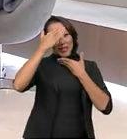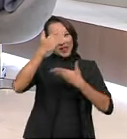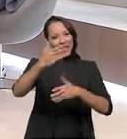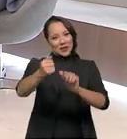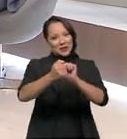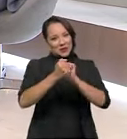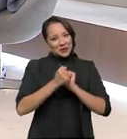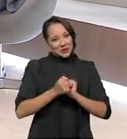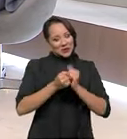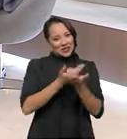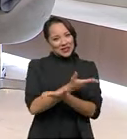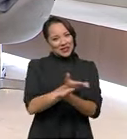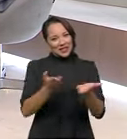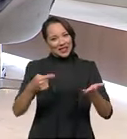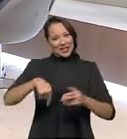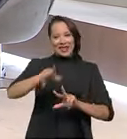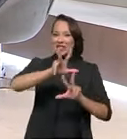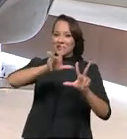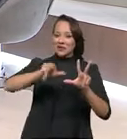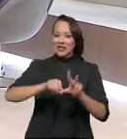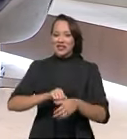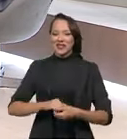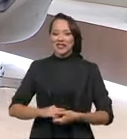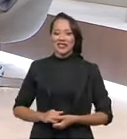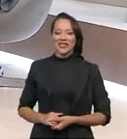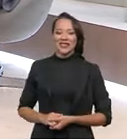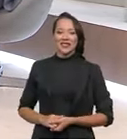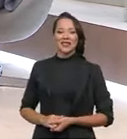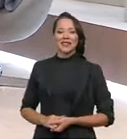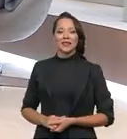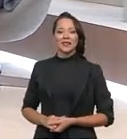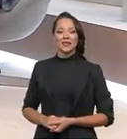companhia. E o Brasil continua em pauta, aqui na TV Brasil.